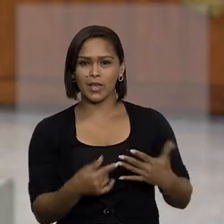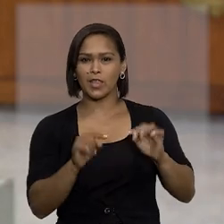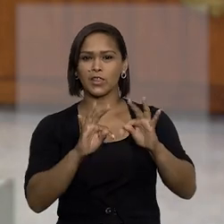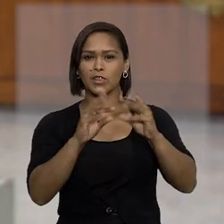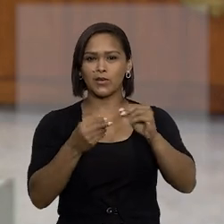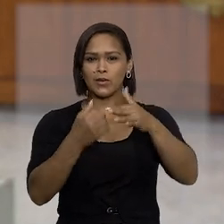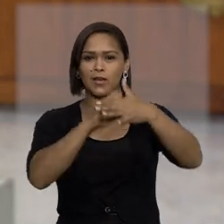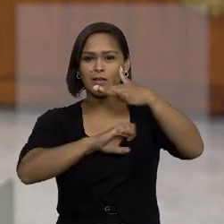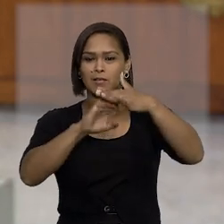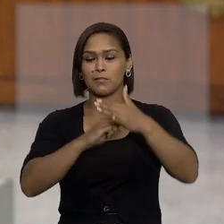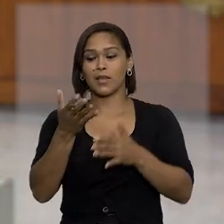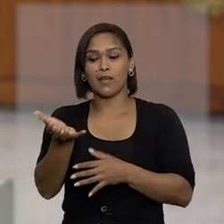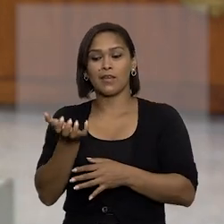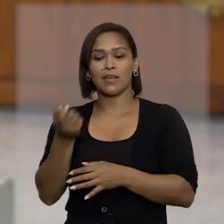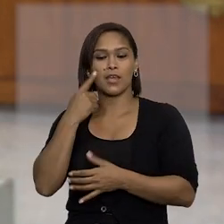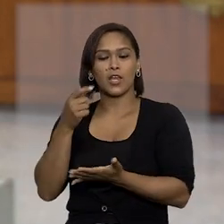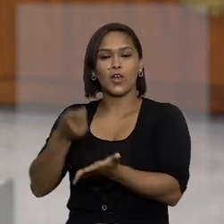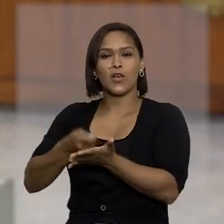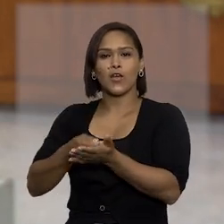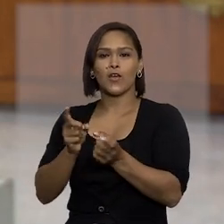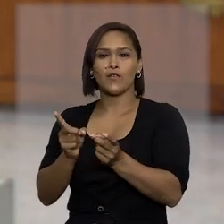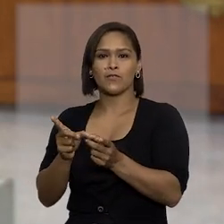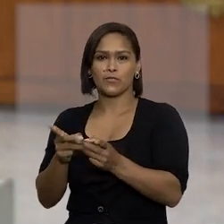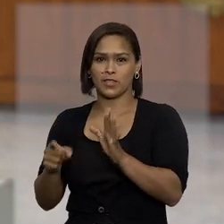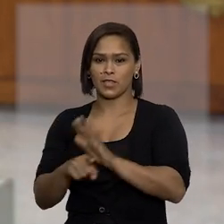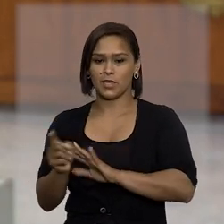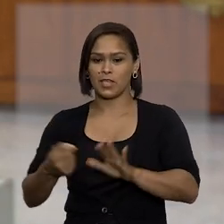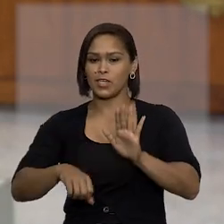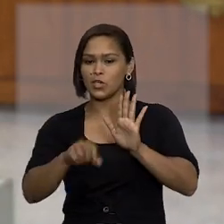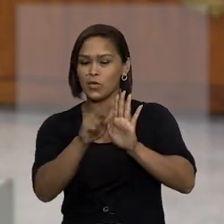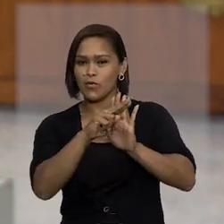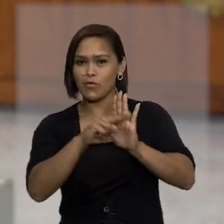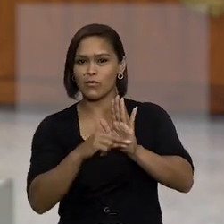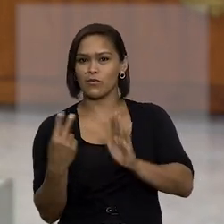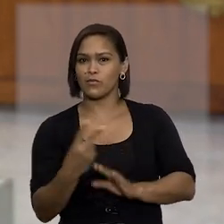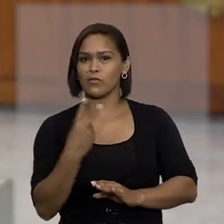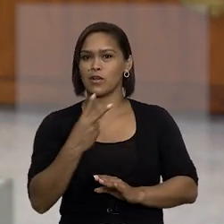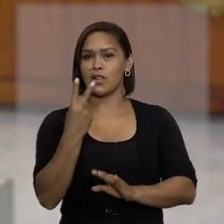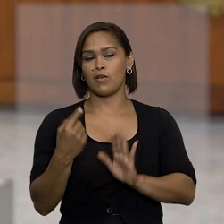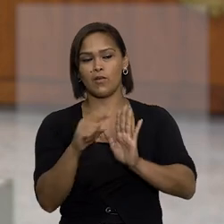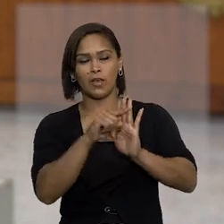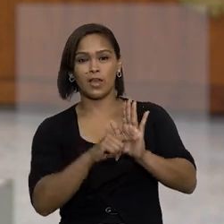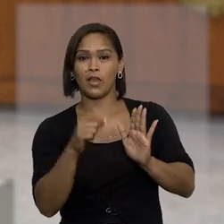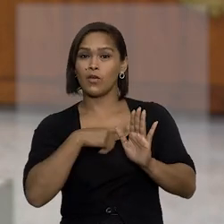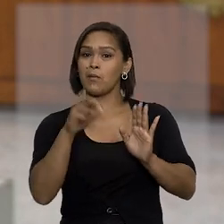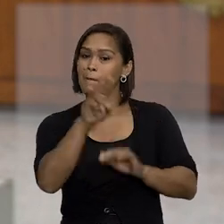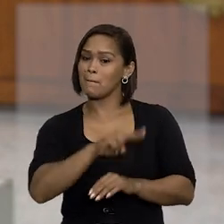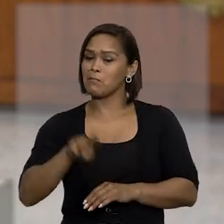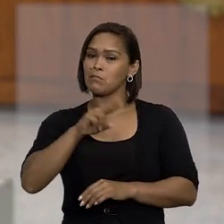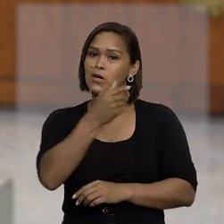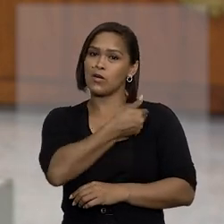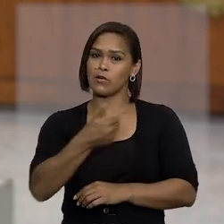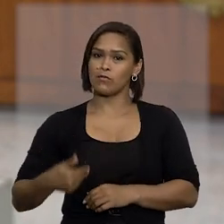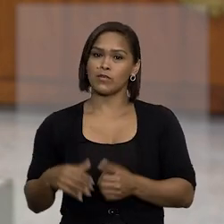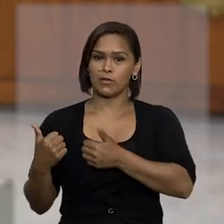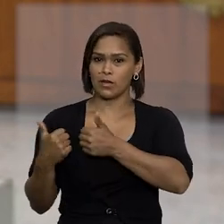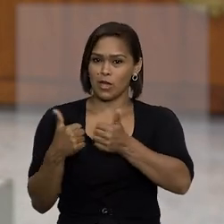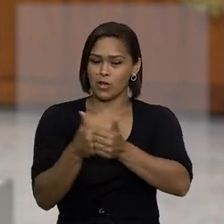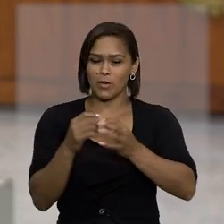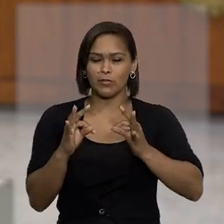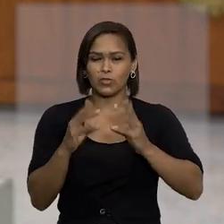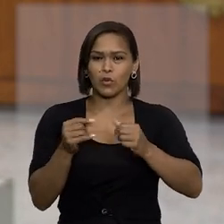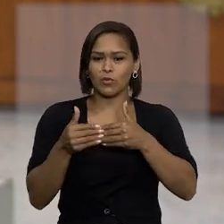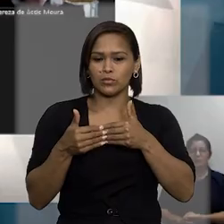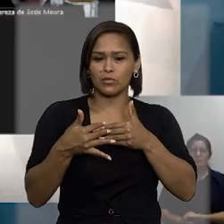empresas interessadas na venda dos equipamentos e os preços oferecidos, o que demonstraria que o governador acompanhava o